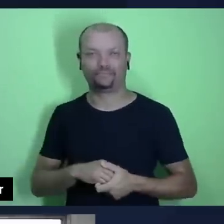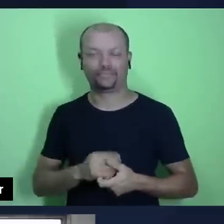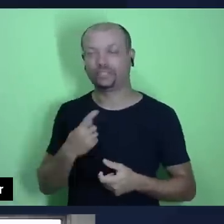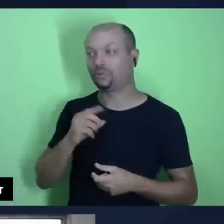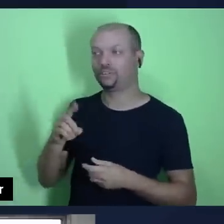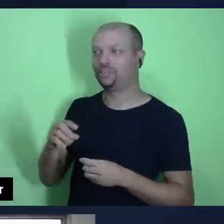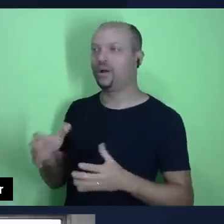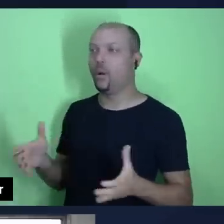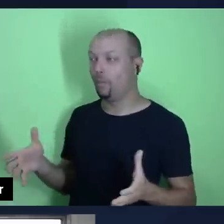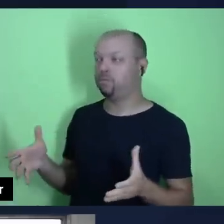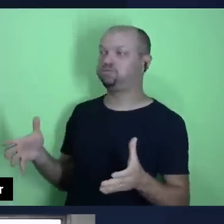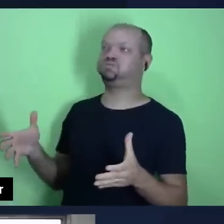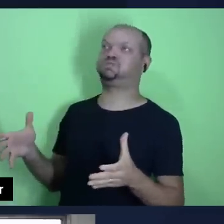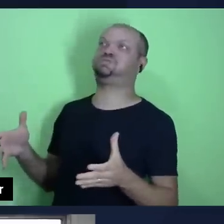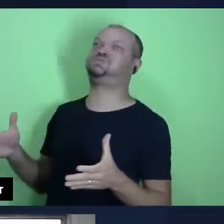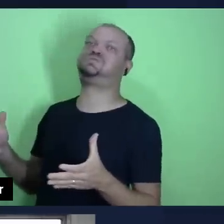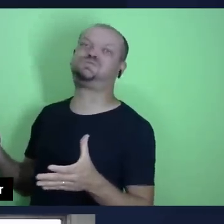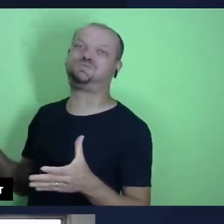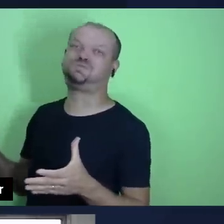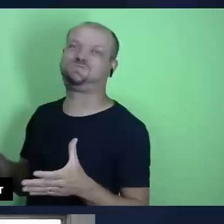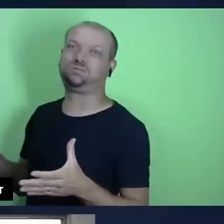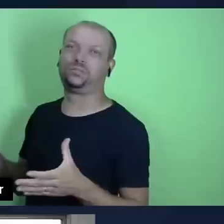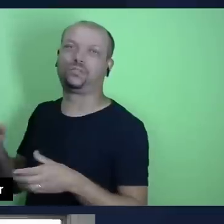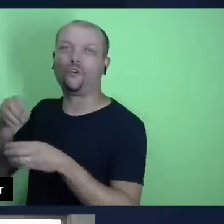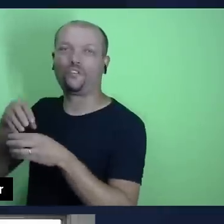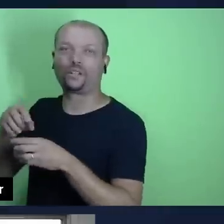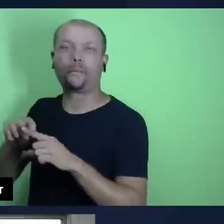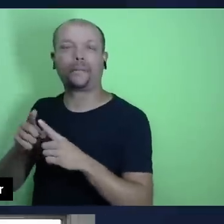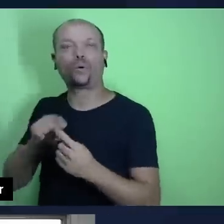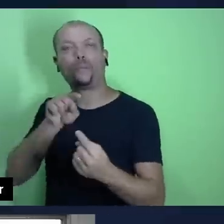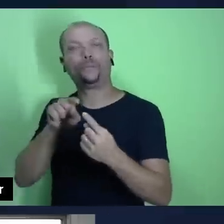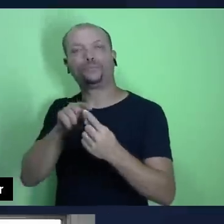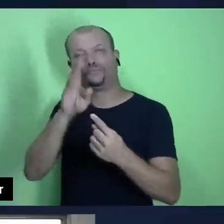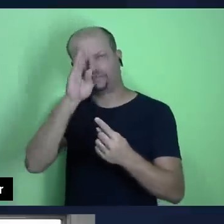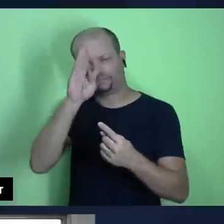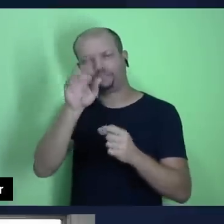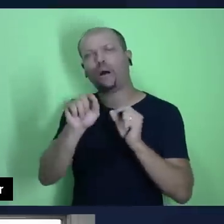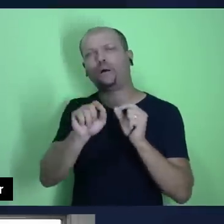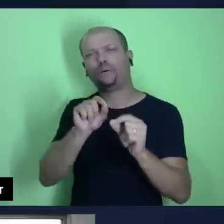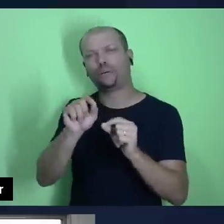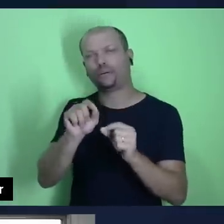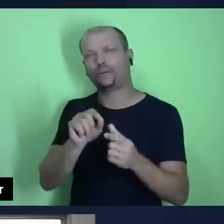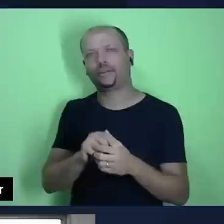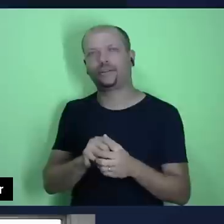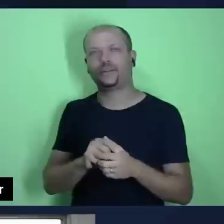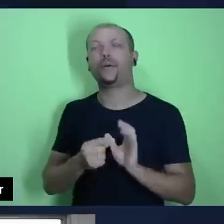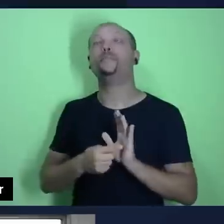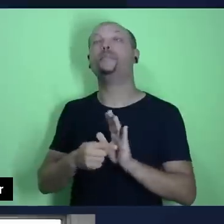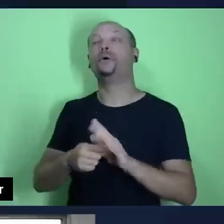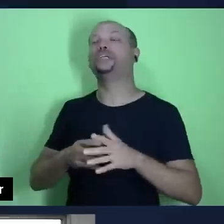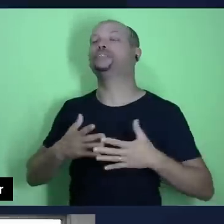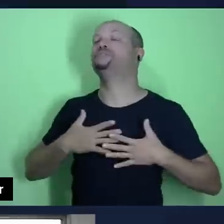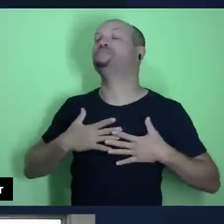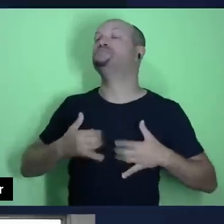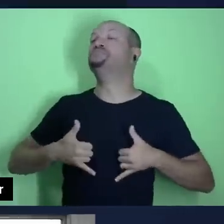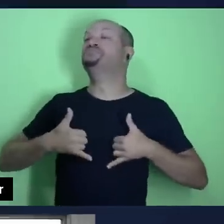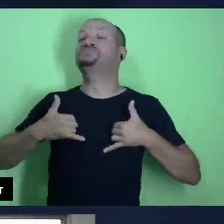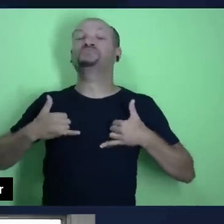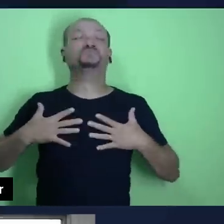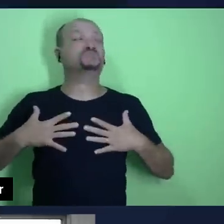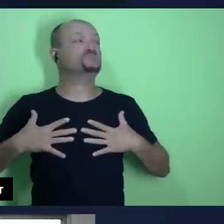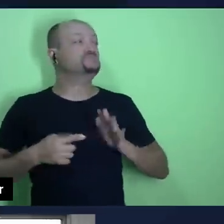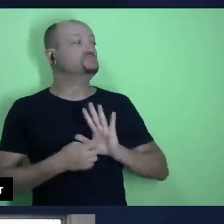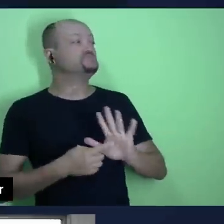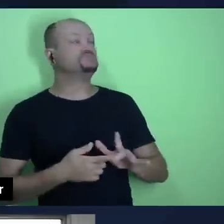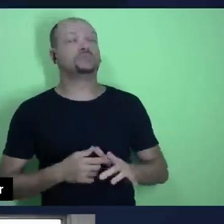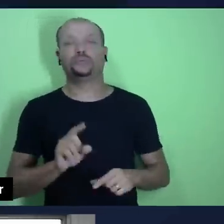montante de ofertas, sendo que talvez o meu objetivo talvez seja é me mostrar diante das pessoas, etc. Na